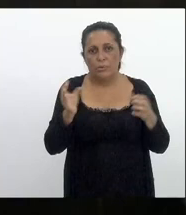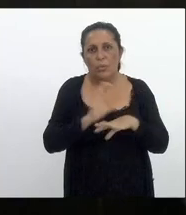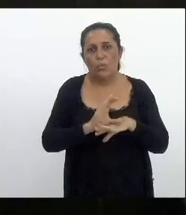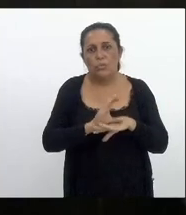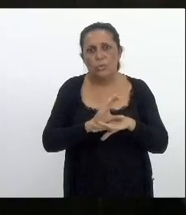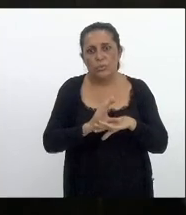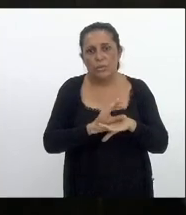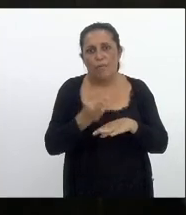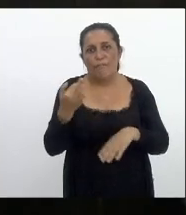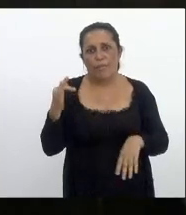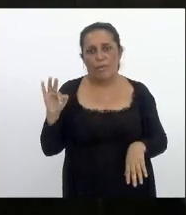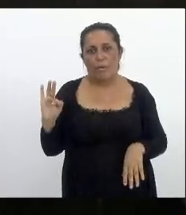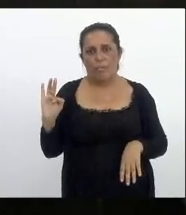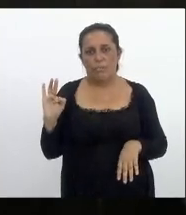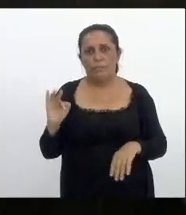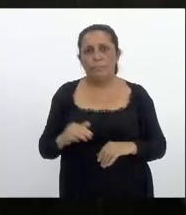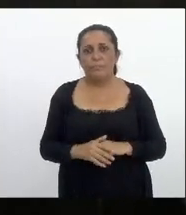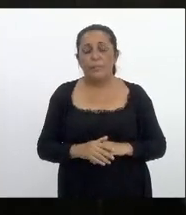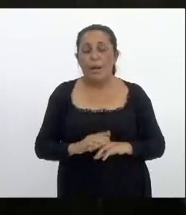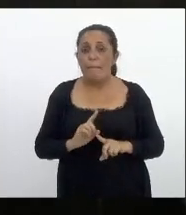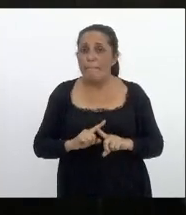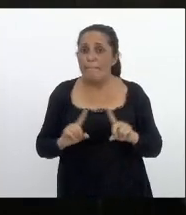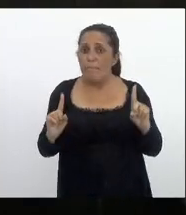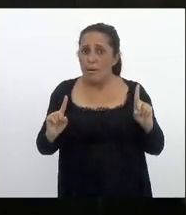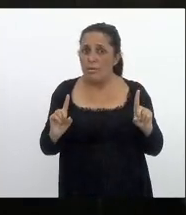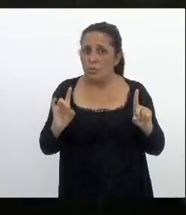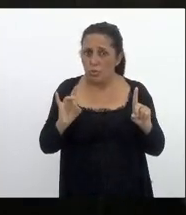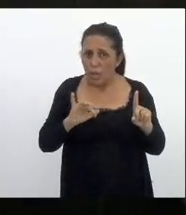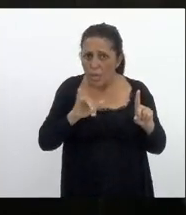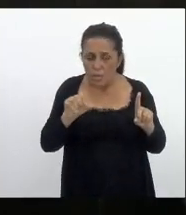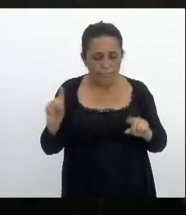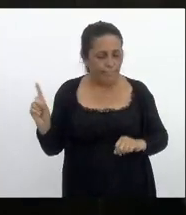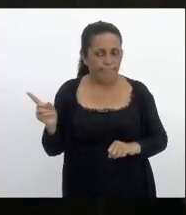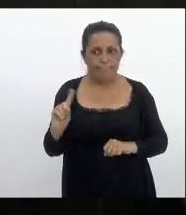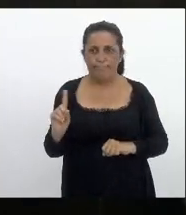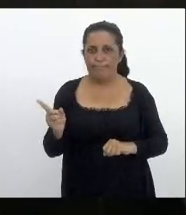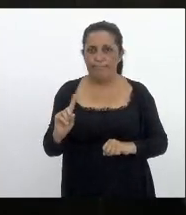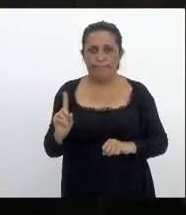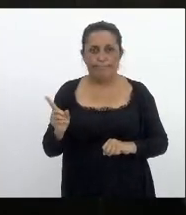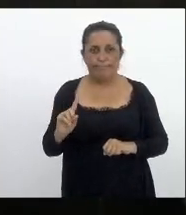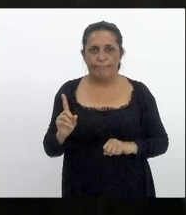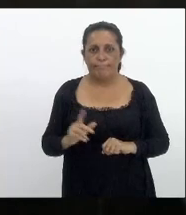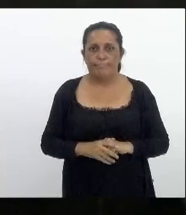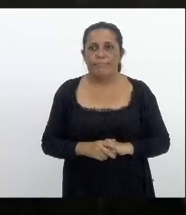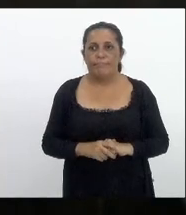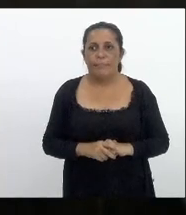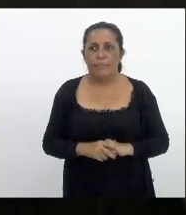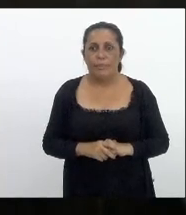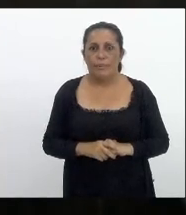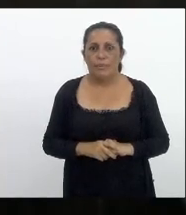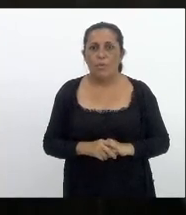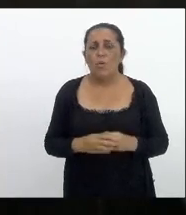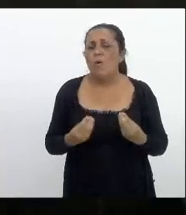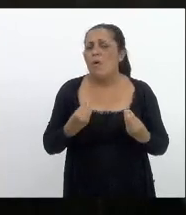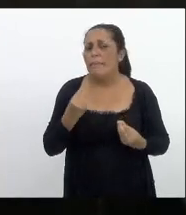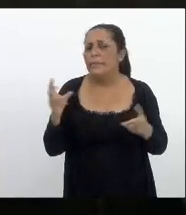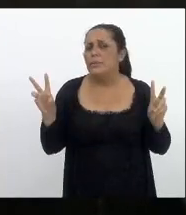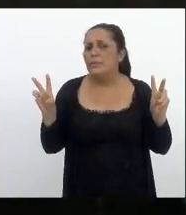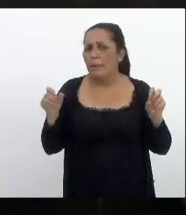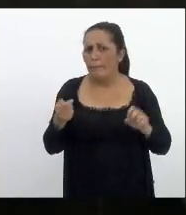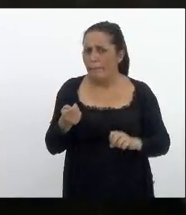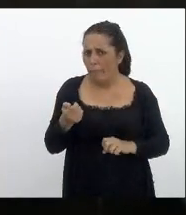Federal mas não é só isso deputado Wellington José como se esse aspecto fosse pouco